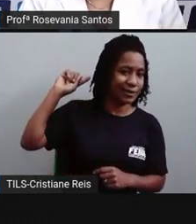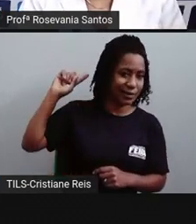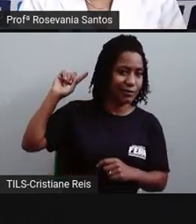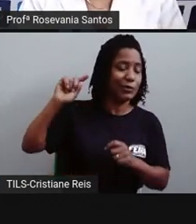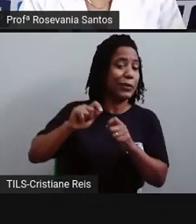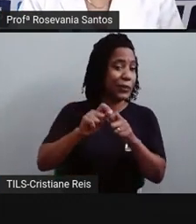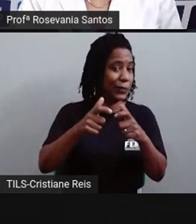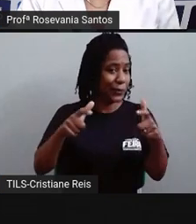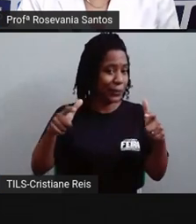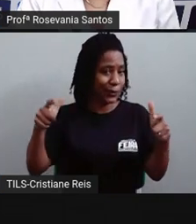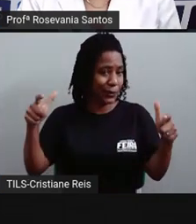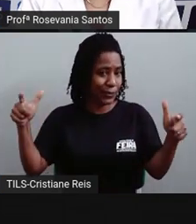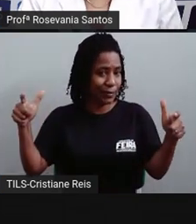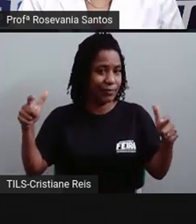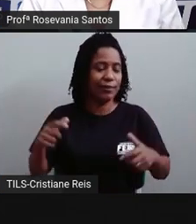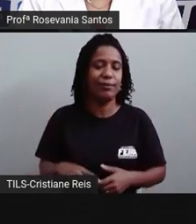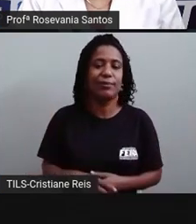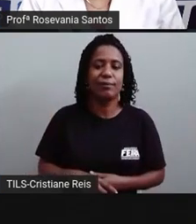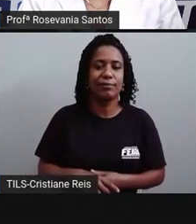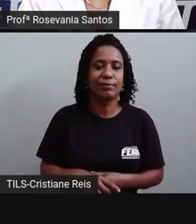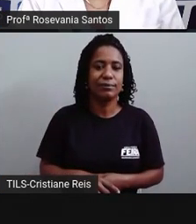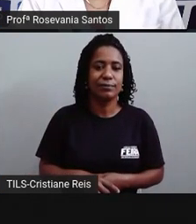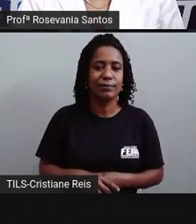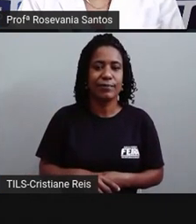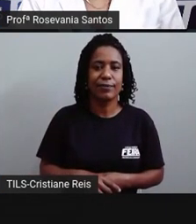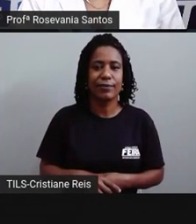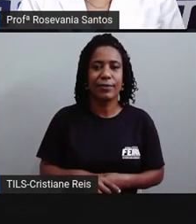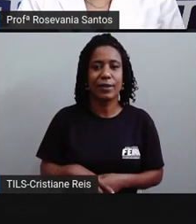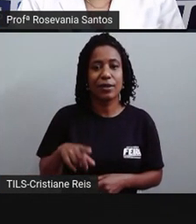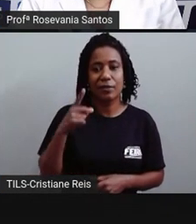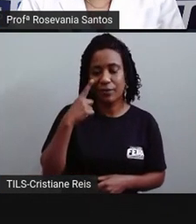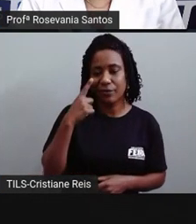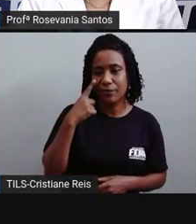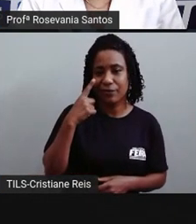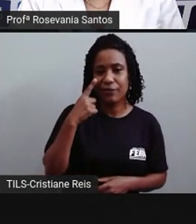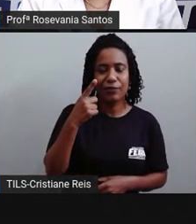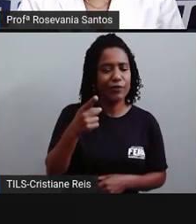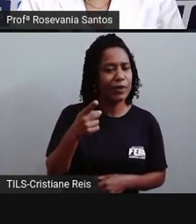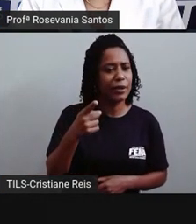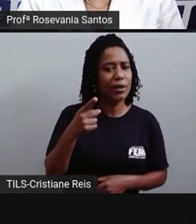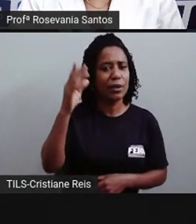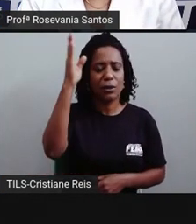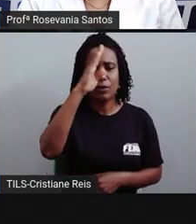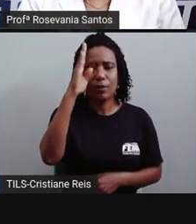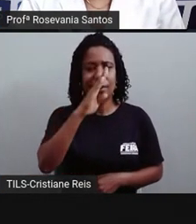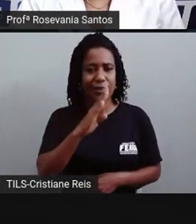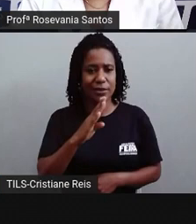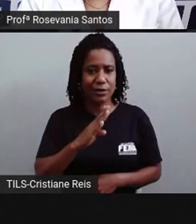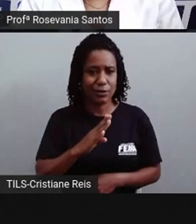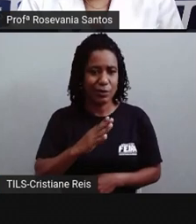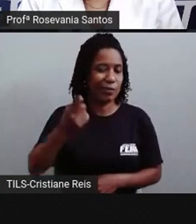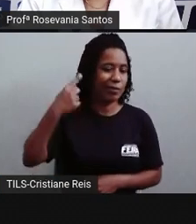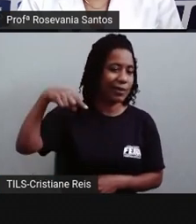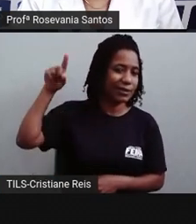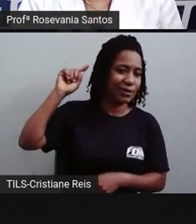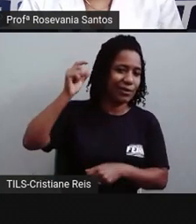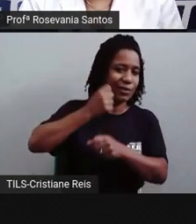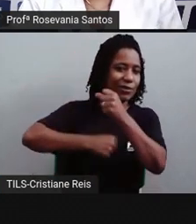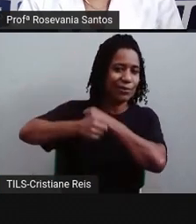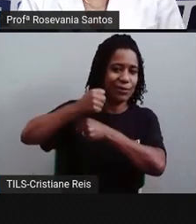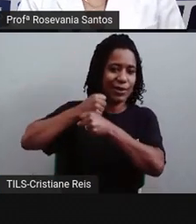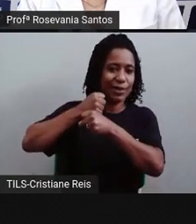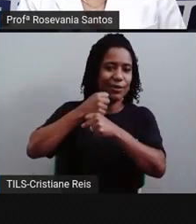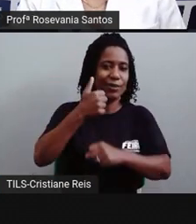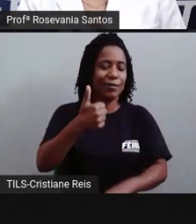crescendo, né? Então, vamos lá. Vamos analisar isso, né, de 1872, ou seja,